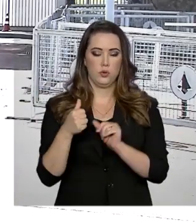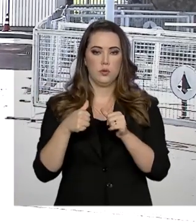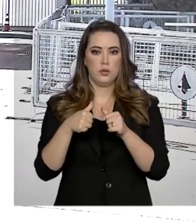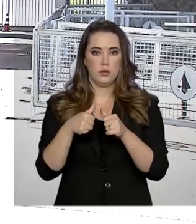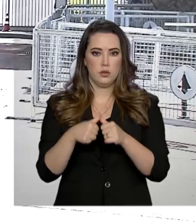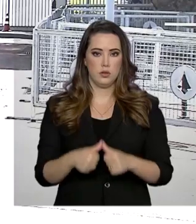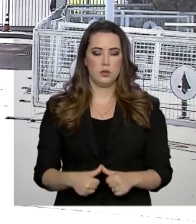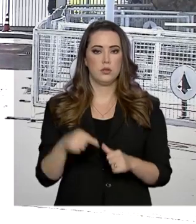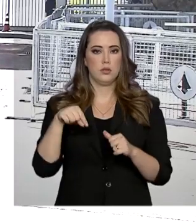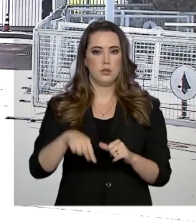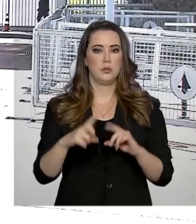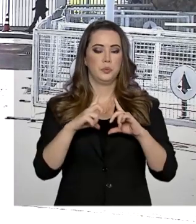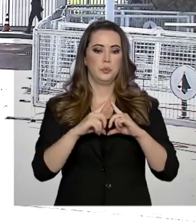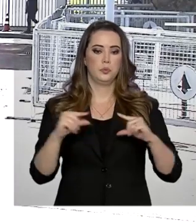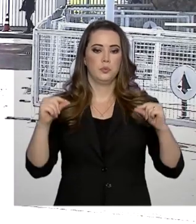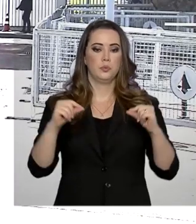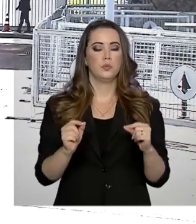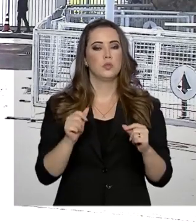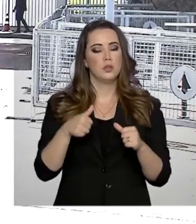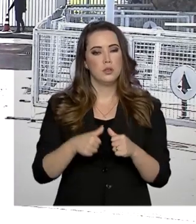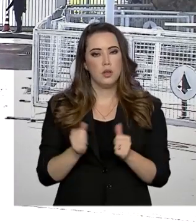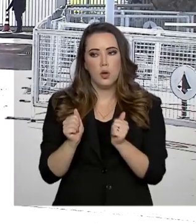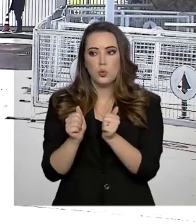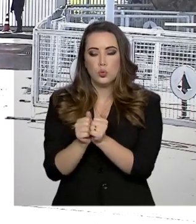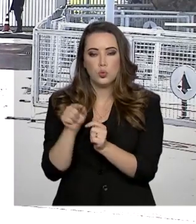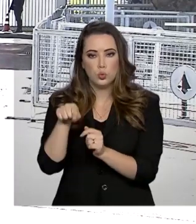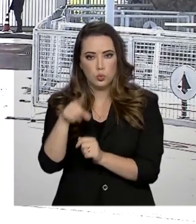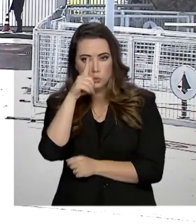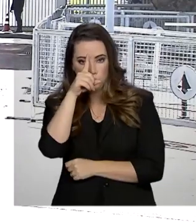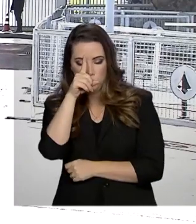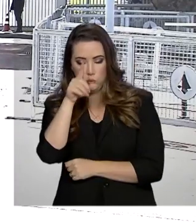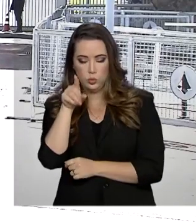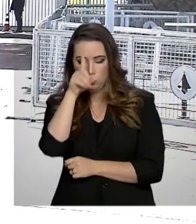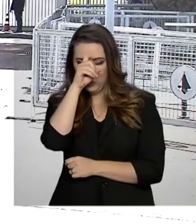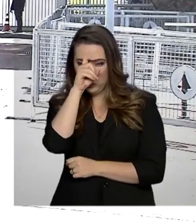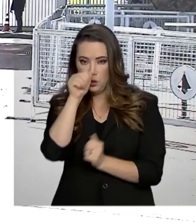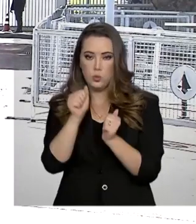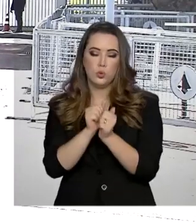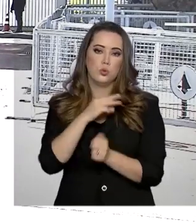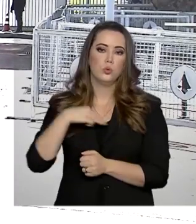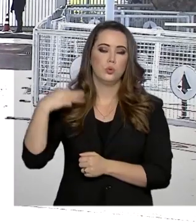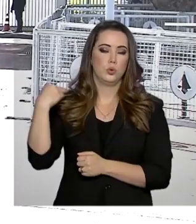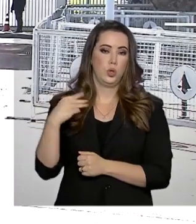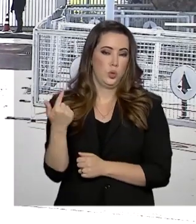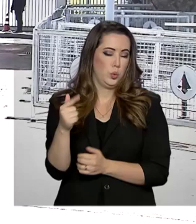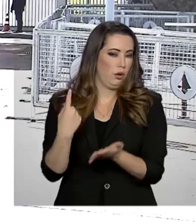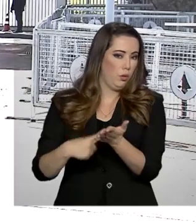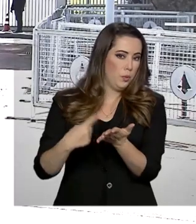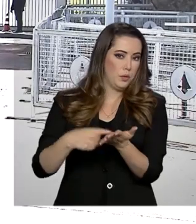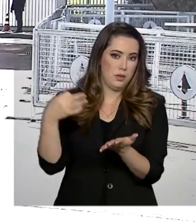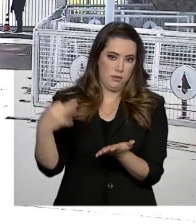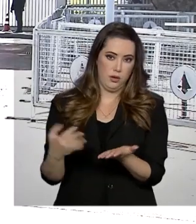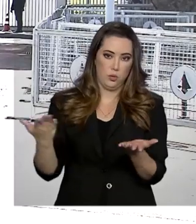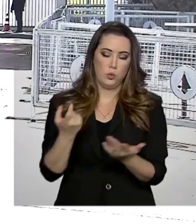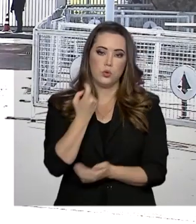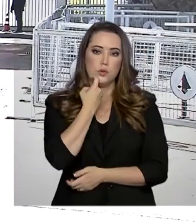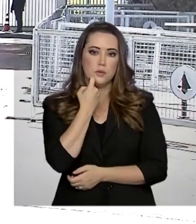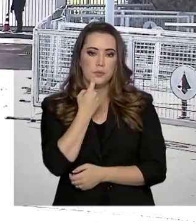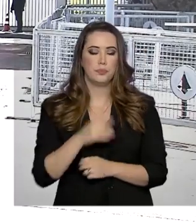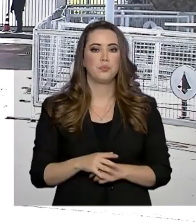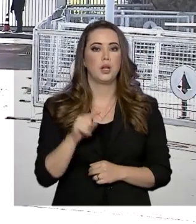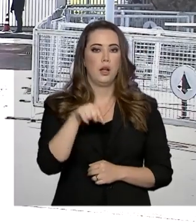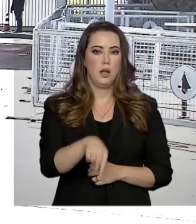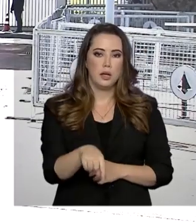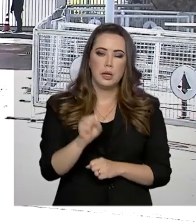hospital aqui de Brasília. Ele permanece sem compromissos oficiais na agenda. Aqui na saída do Palácio,